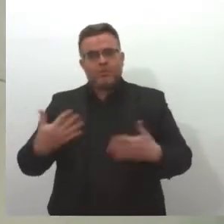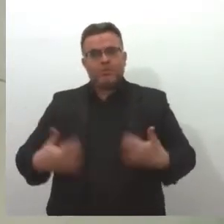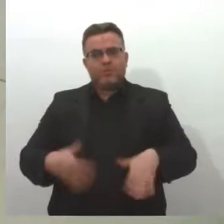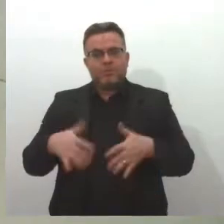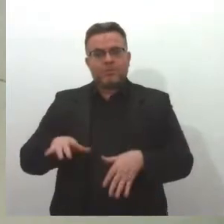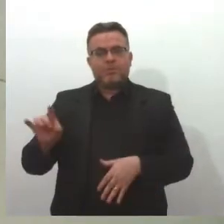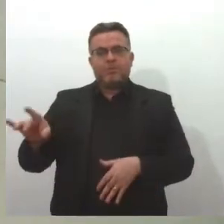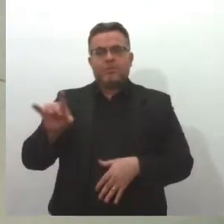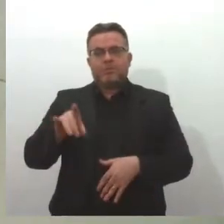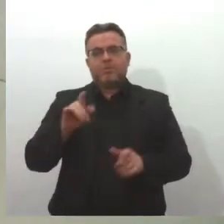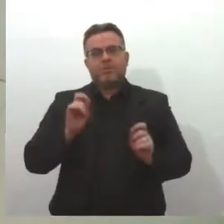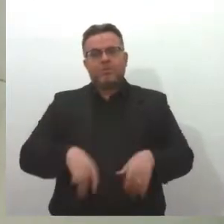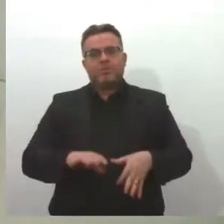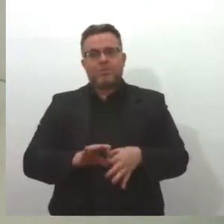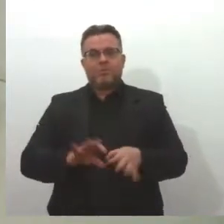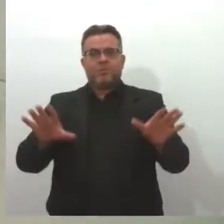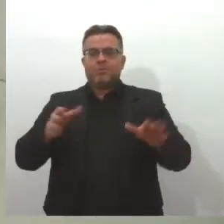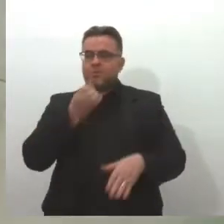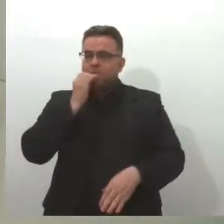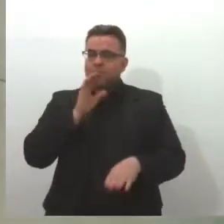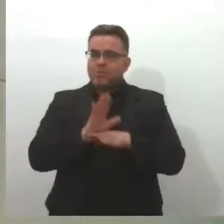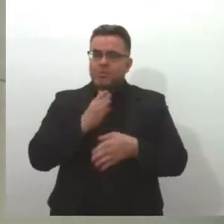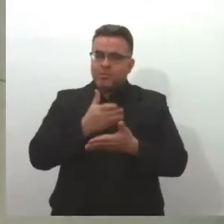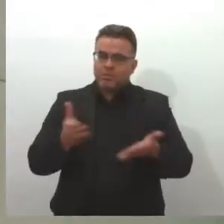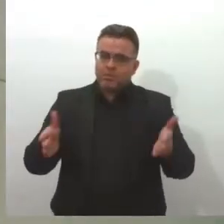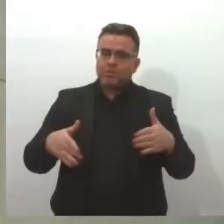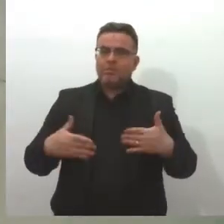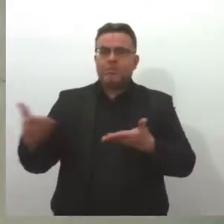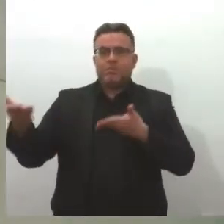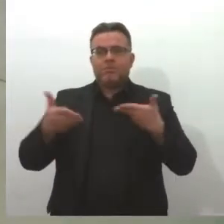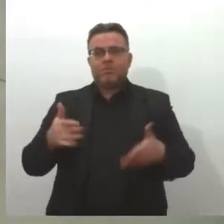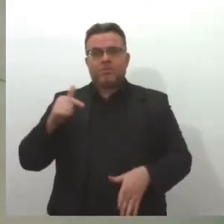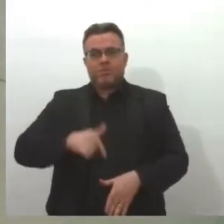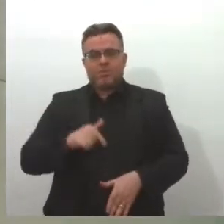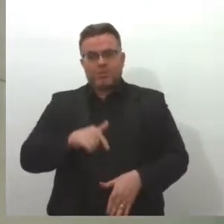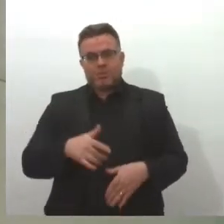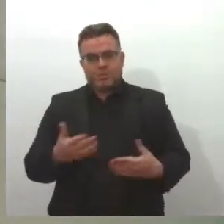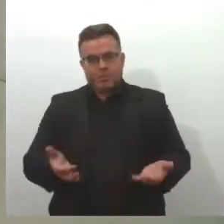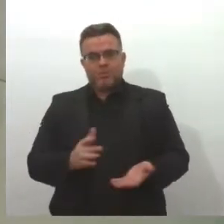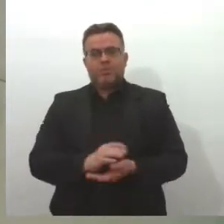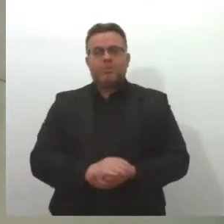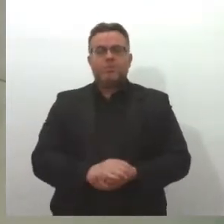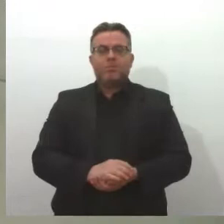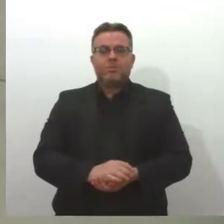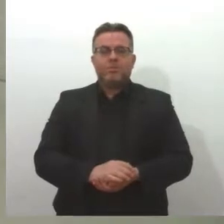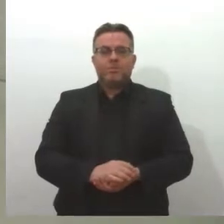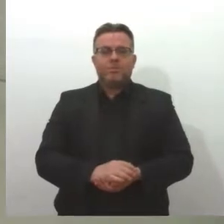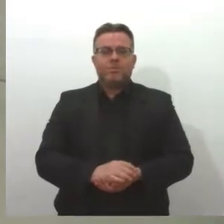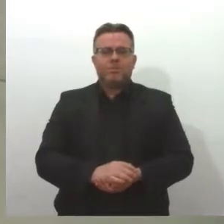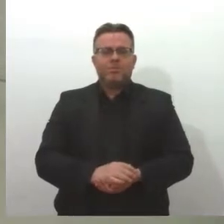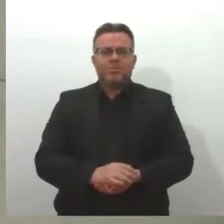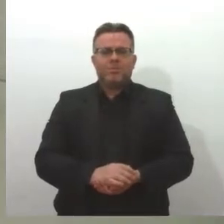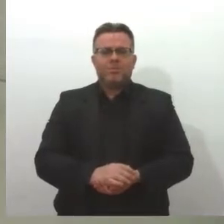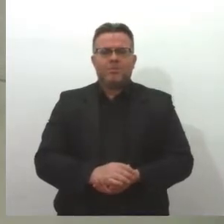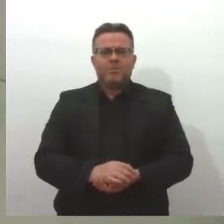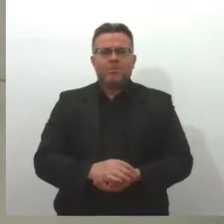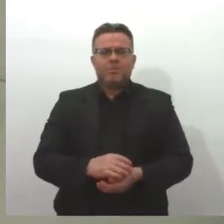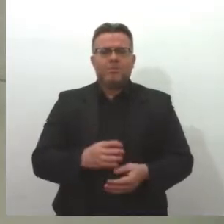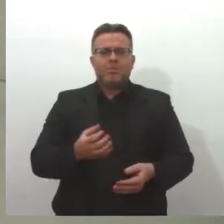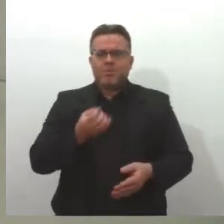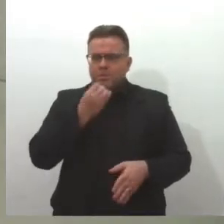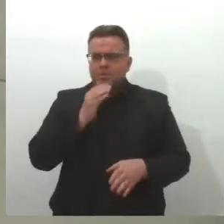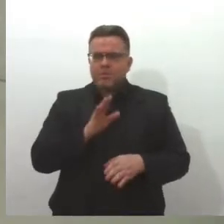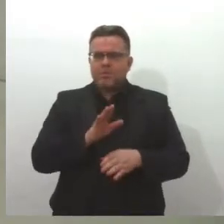atendimento disponíveis? Boa tarde, Genilson. Seja bem-vindo ao Jornal da Leste, segunda edição. Boa tarde, Doutor. Boa tarde a todos que nos